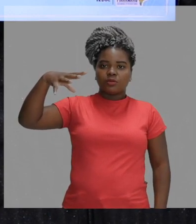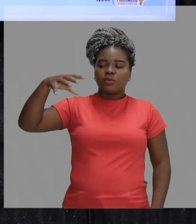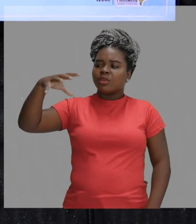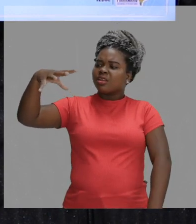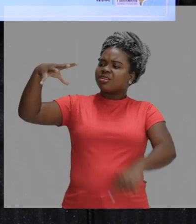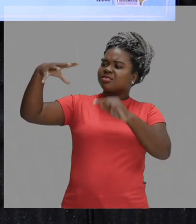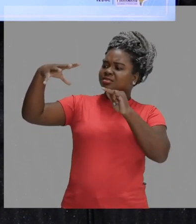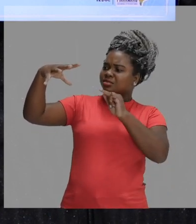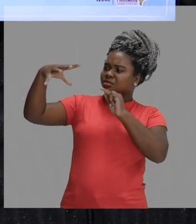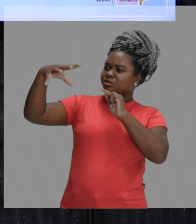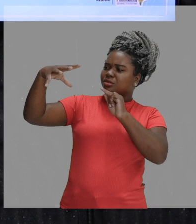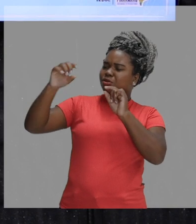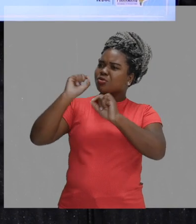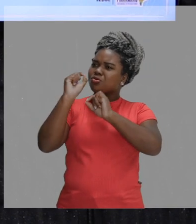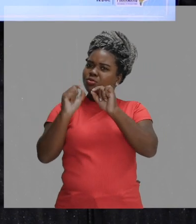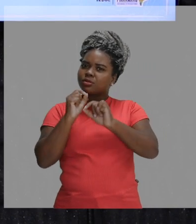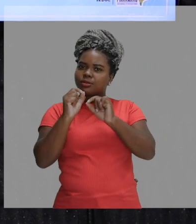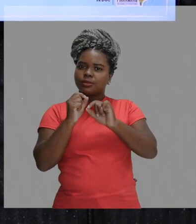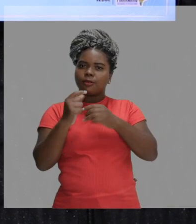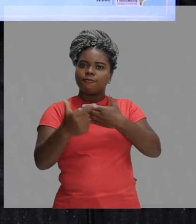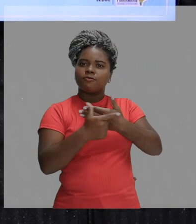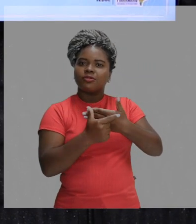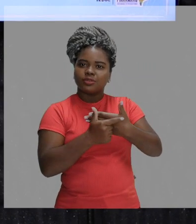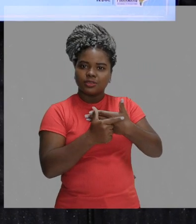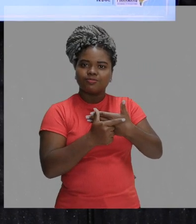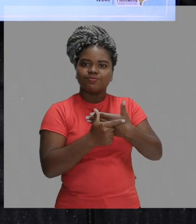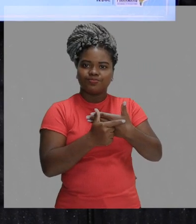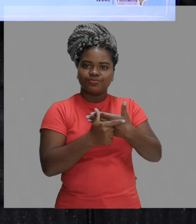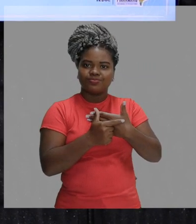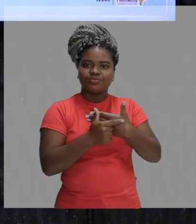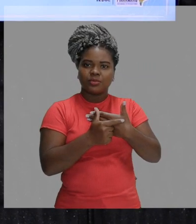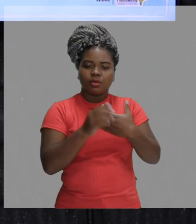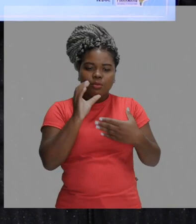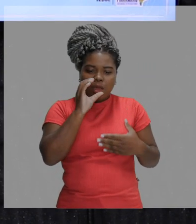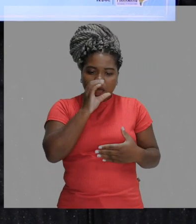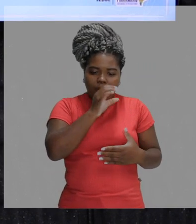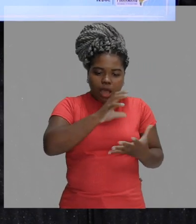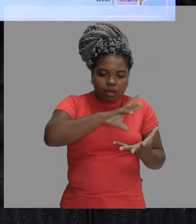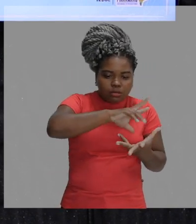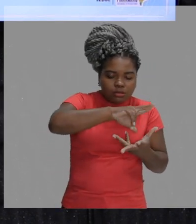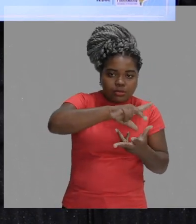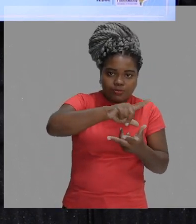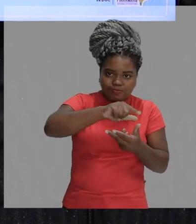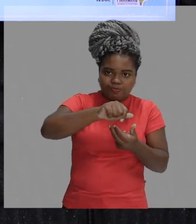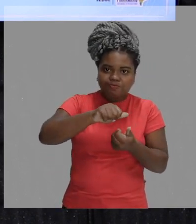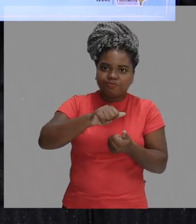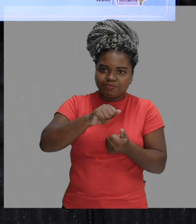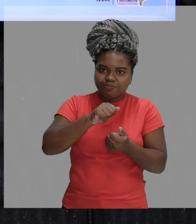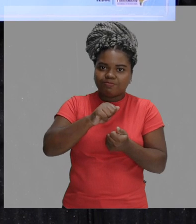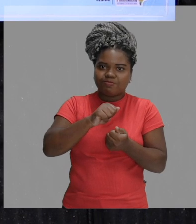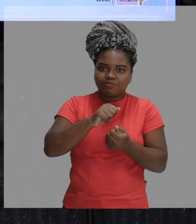serve para o aquecimento do nosso planeta, que é onde há luz, há calor.